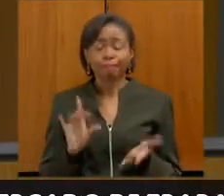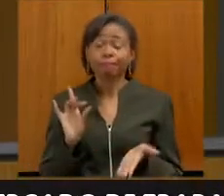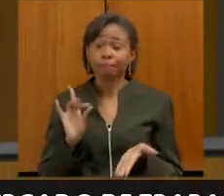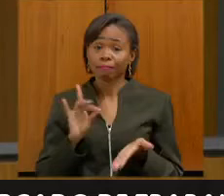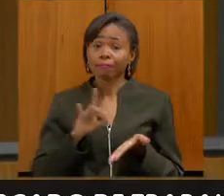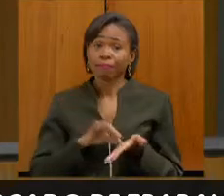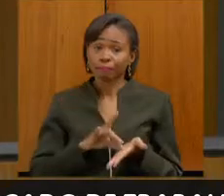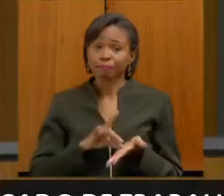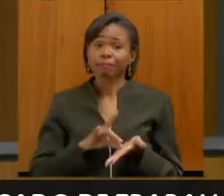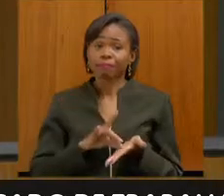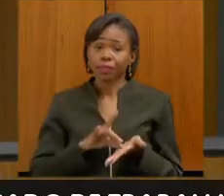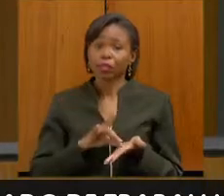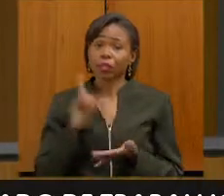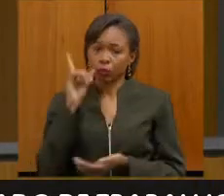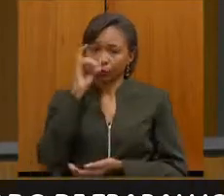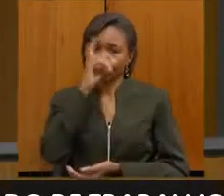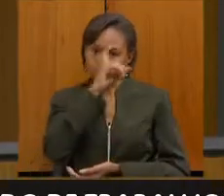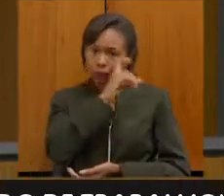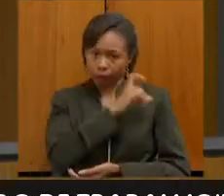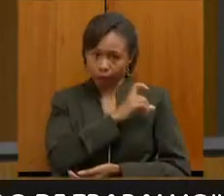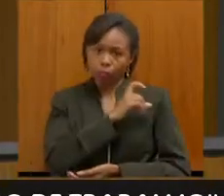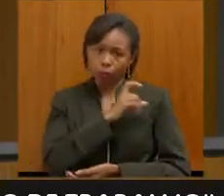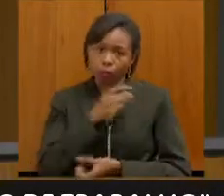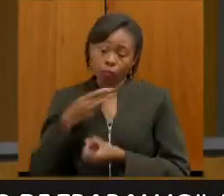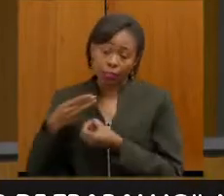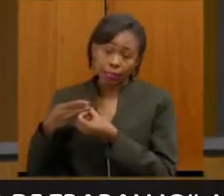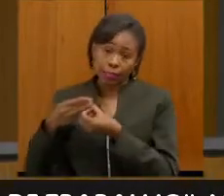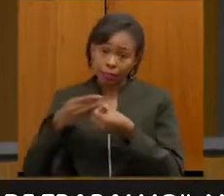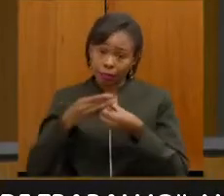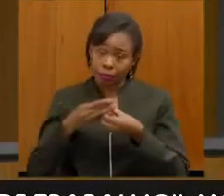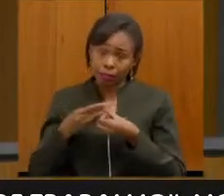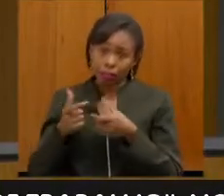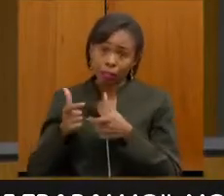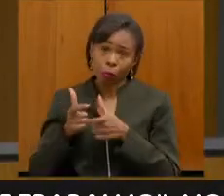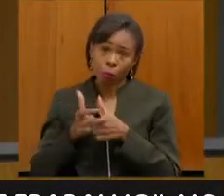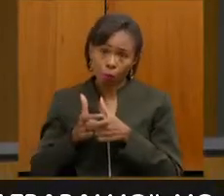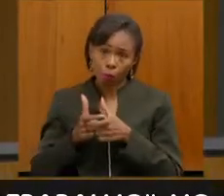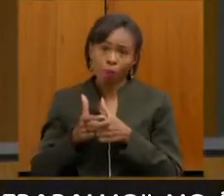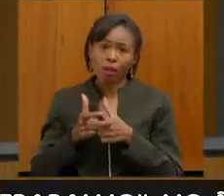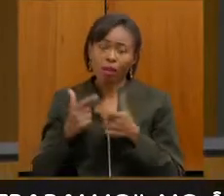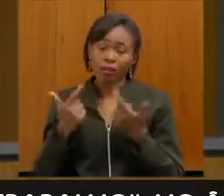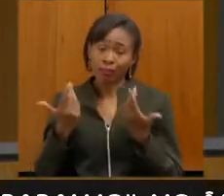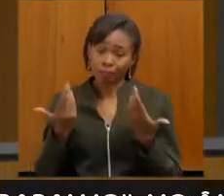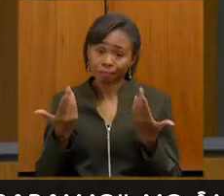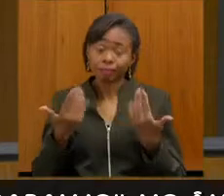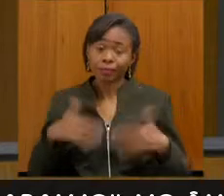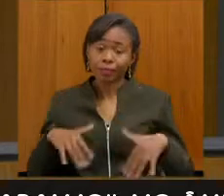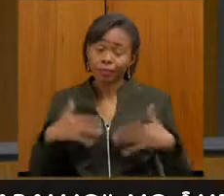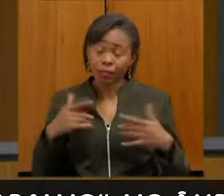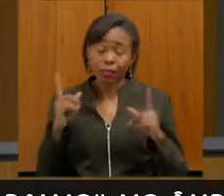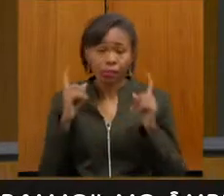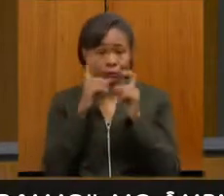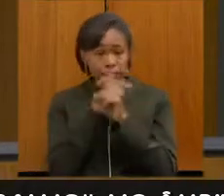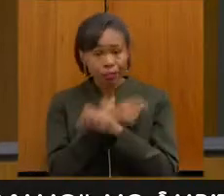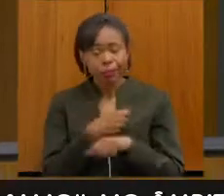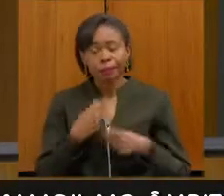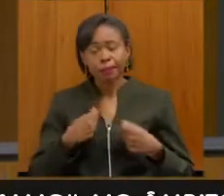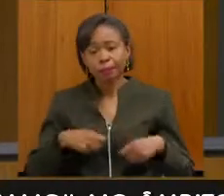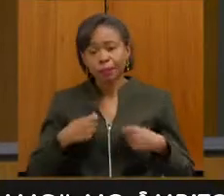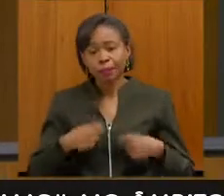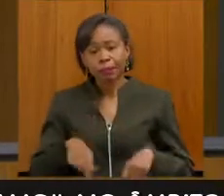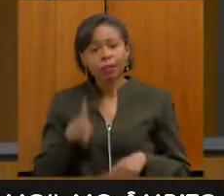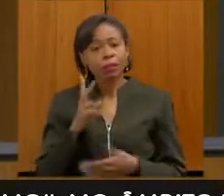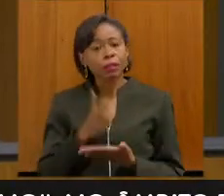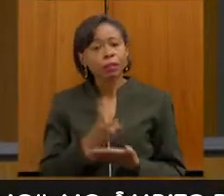difícil para os pequenos municípios. Então, gente tem que buscar incessantemente